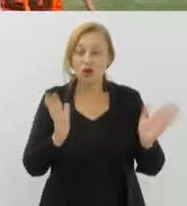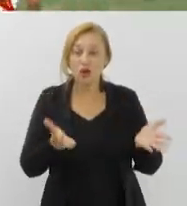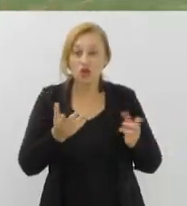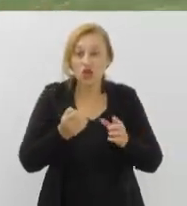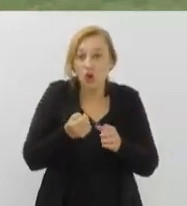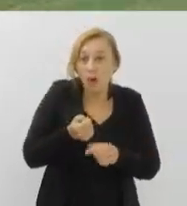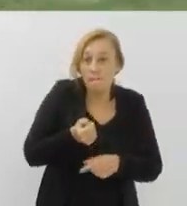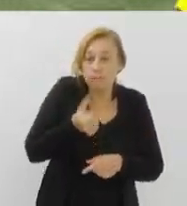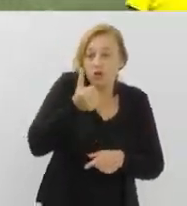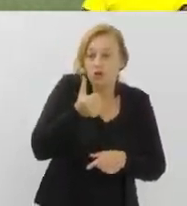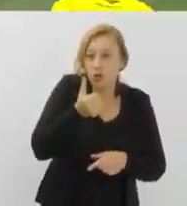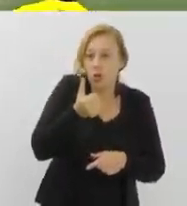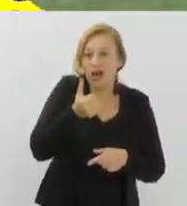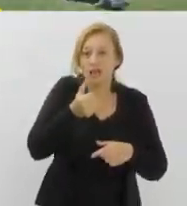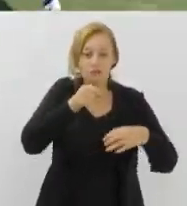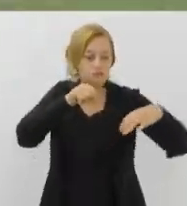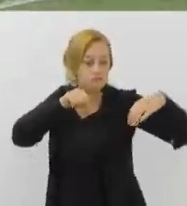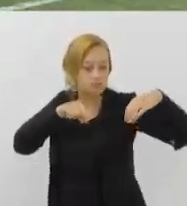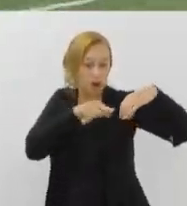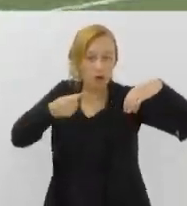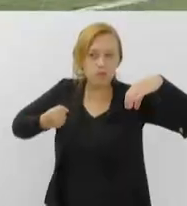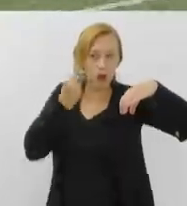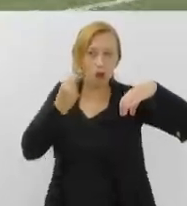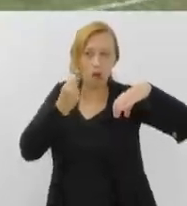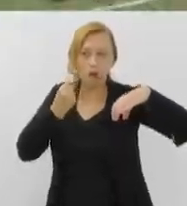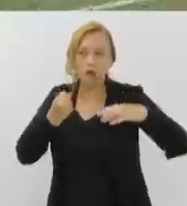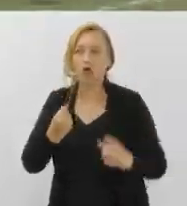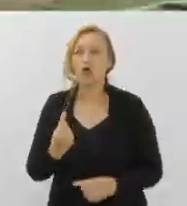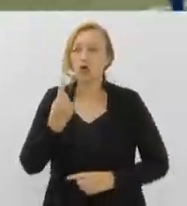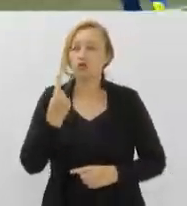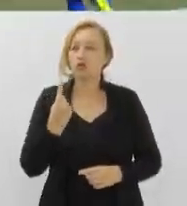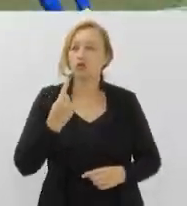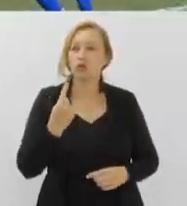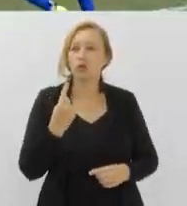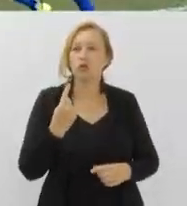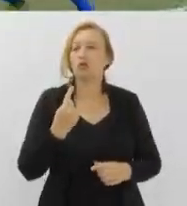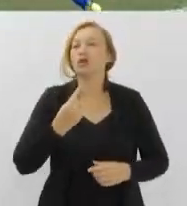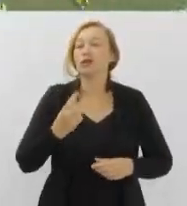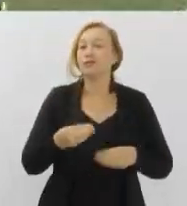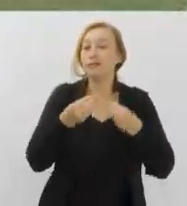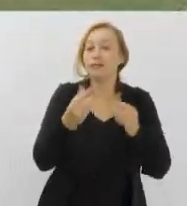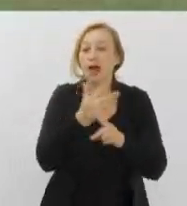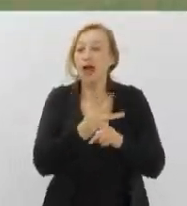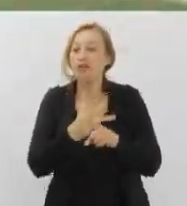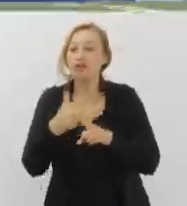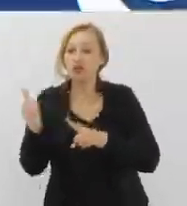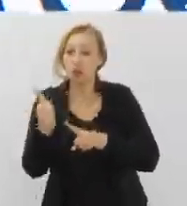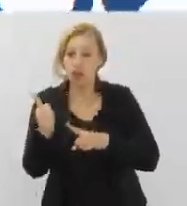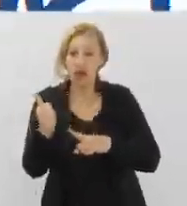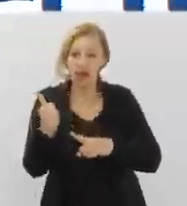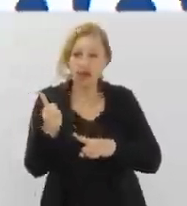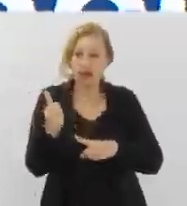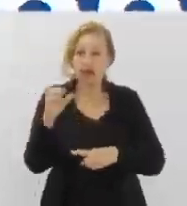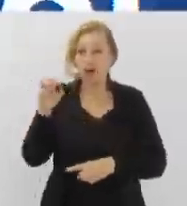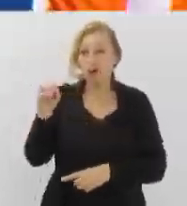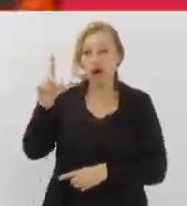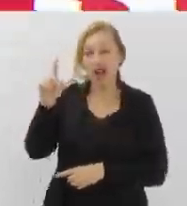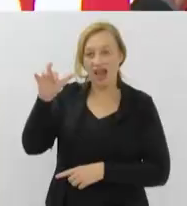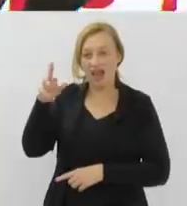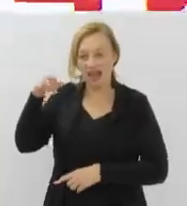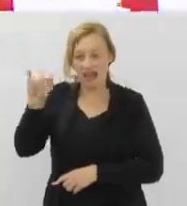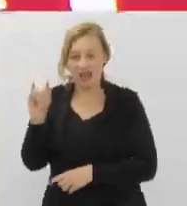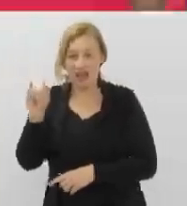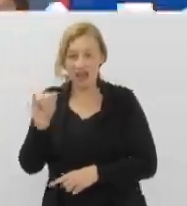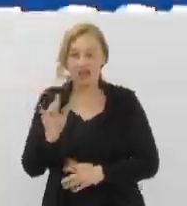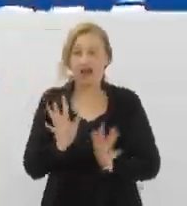finalzinho. O Jajá que entrou na segunda etapa, marcou o único gol da partida, garantindo a ida da equipe do Olaria para a final da série A2